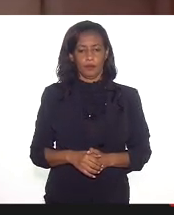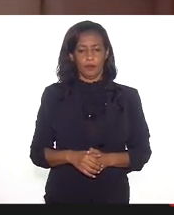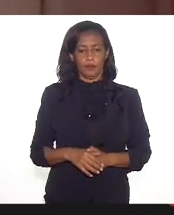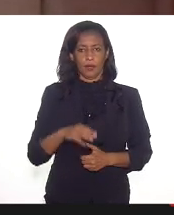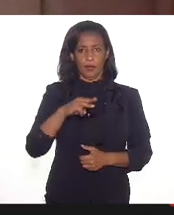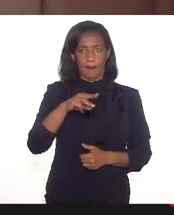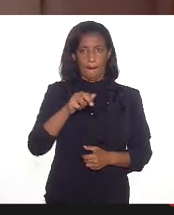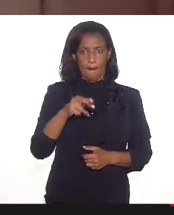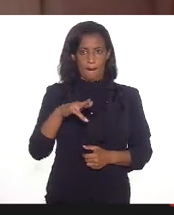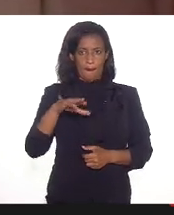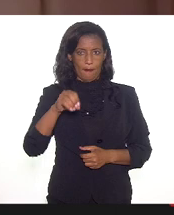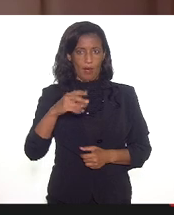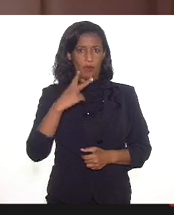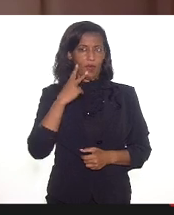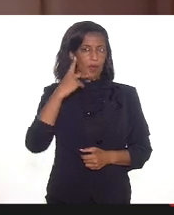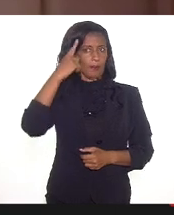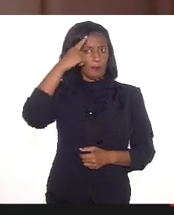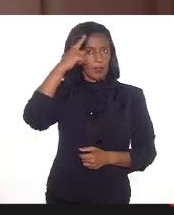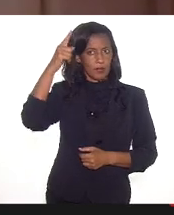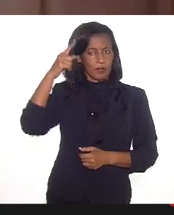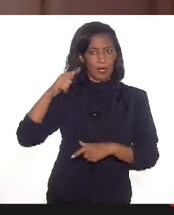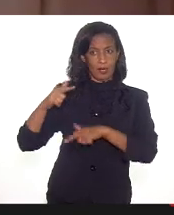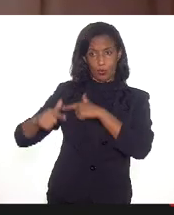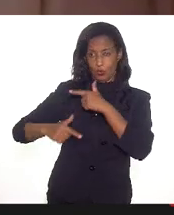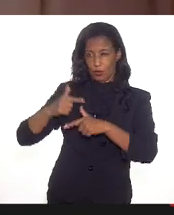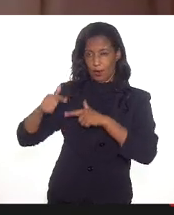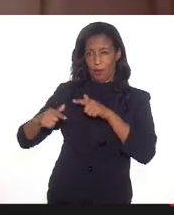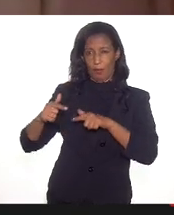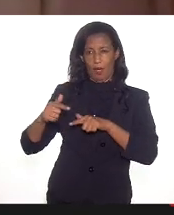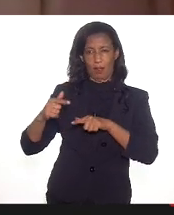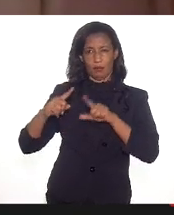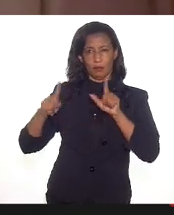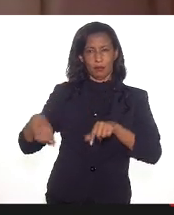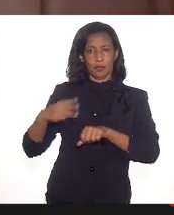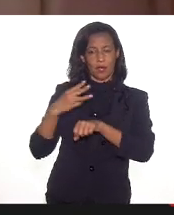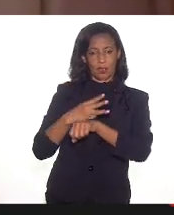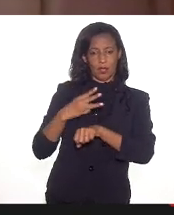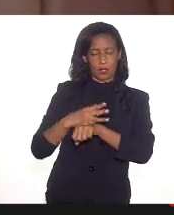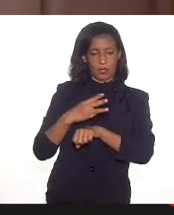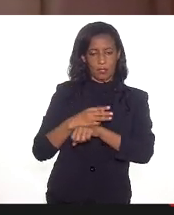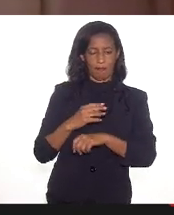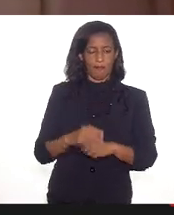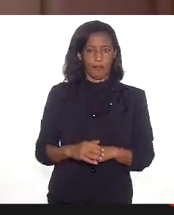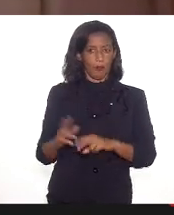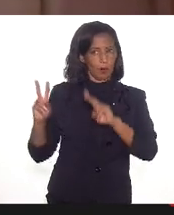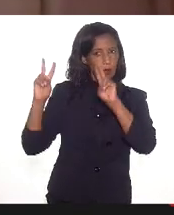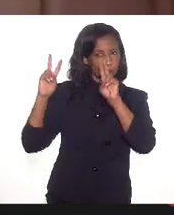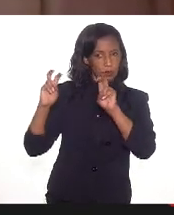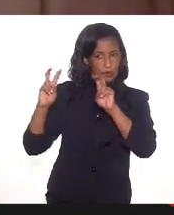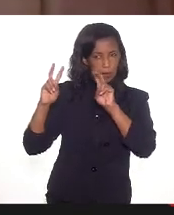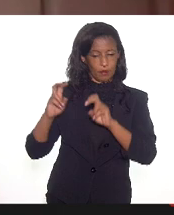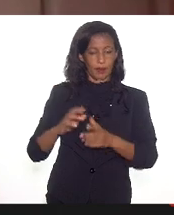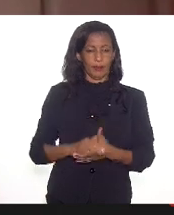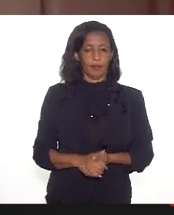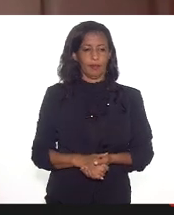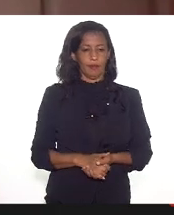fala sobre pensar na situação dos trabalhadores terceirizados, a gente já falado aqui, isso é um tema para a gente